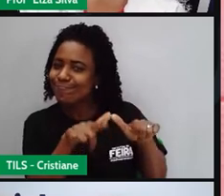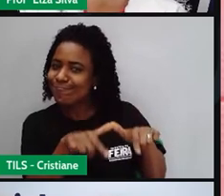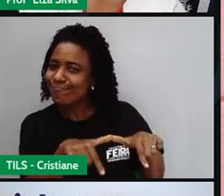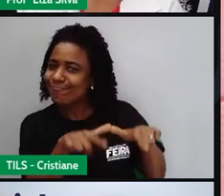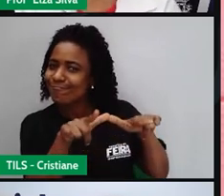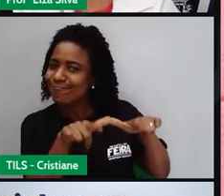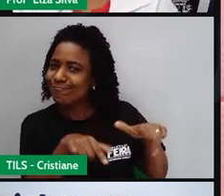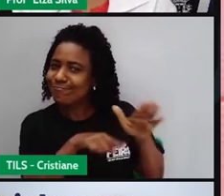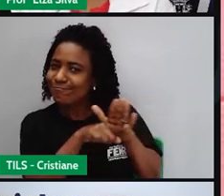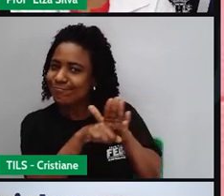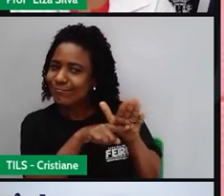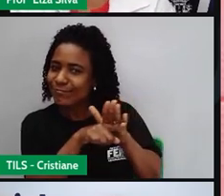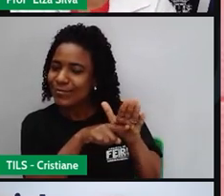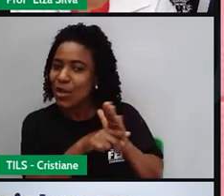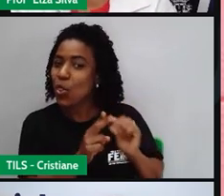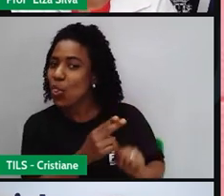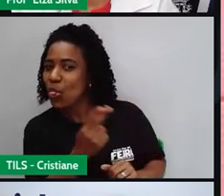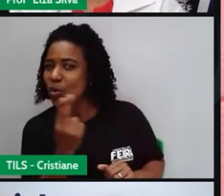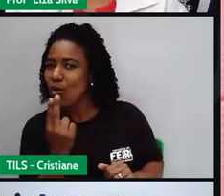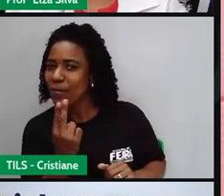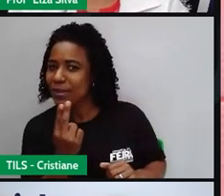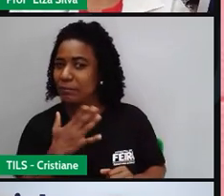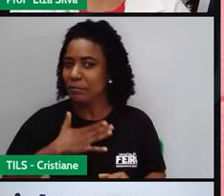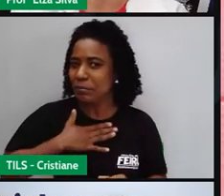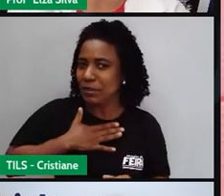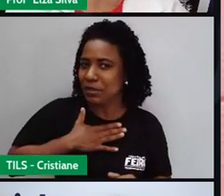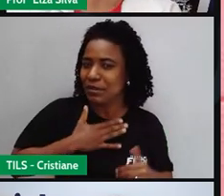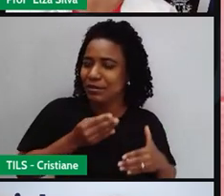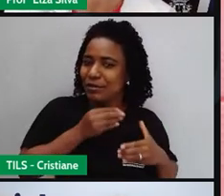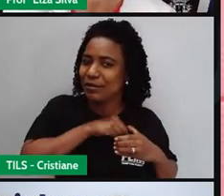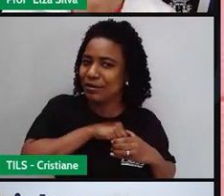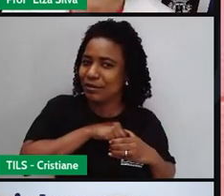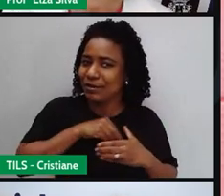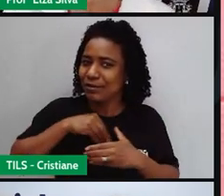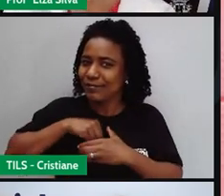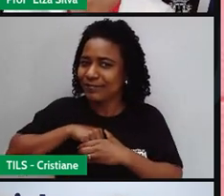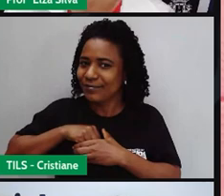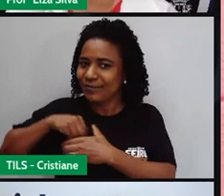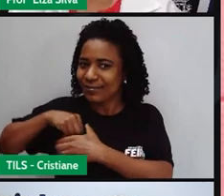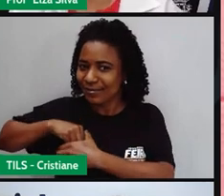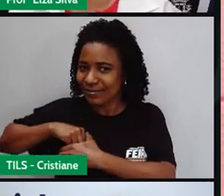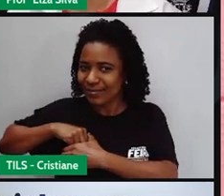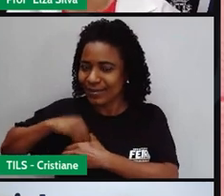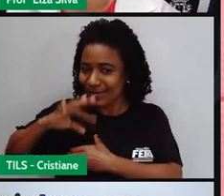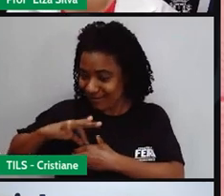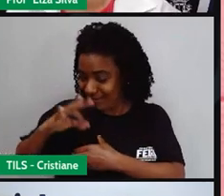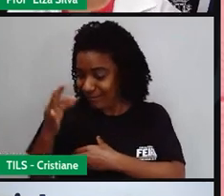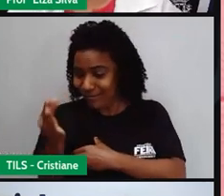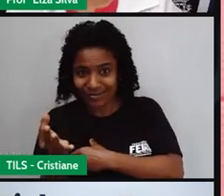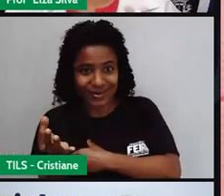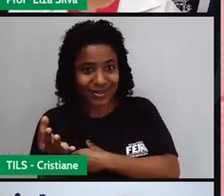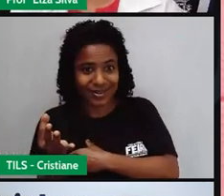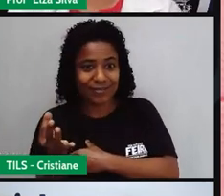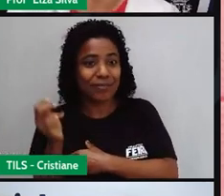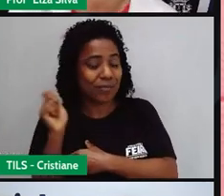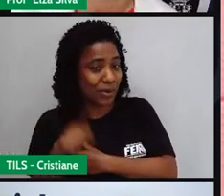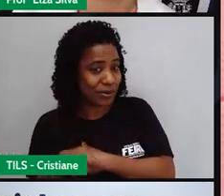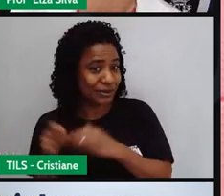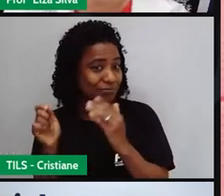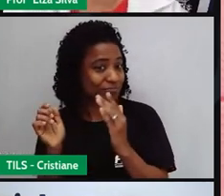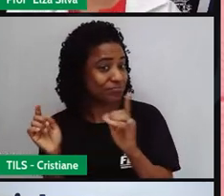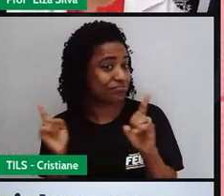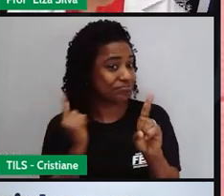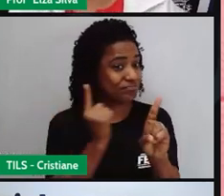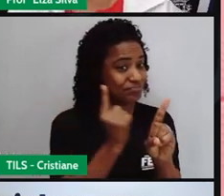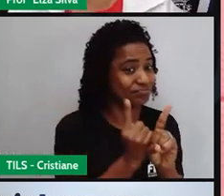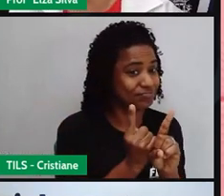mulher que está interessada nele. E eles, então, se permitem a aproximação a partir daí. Agora, se vai rolar